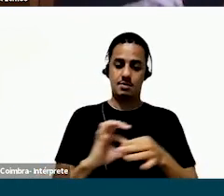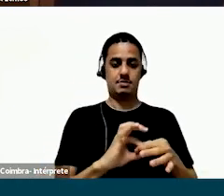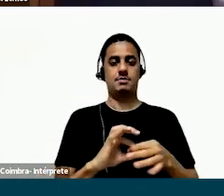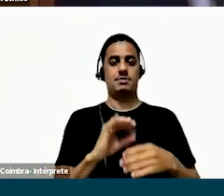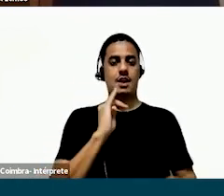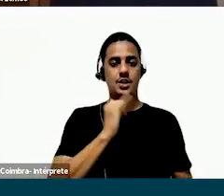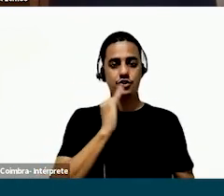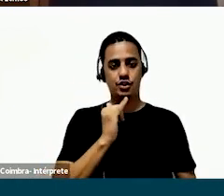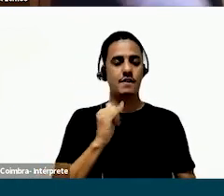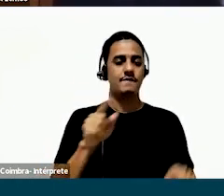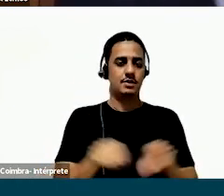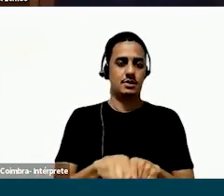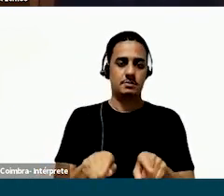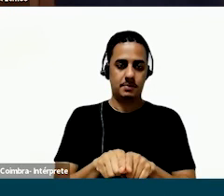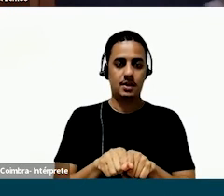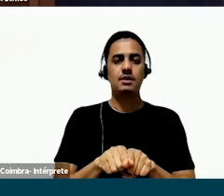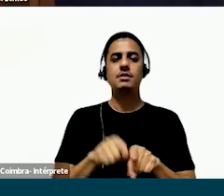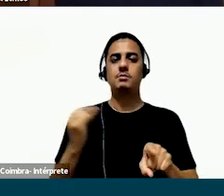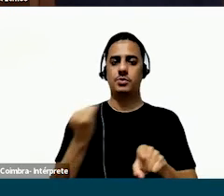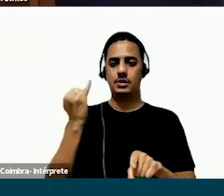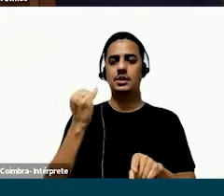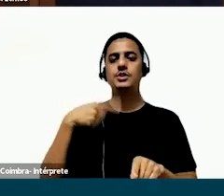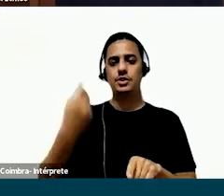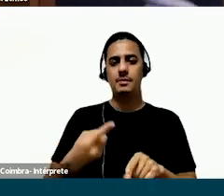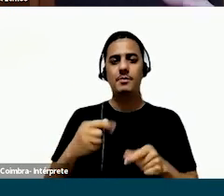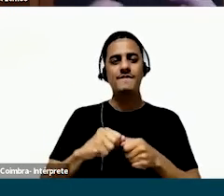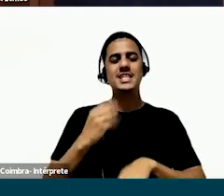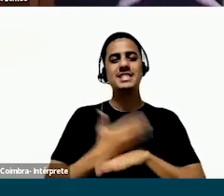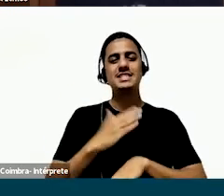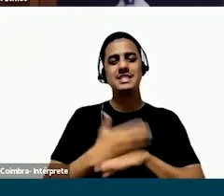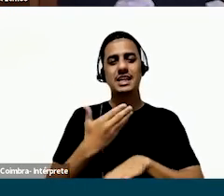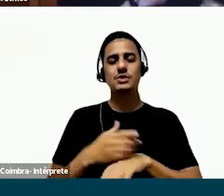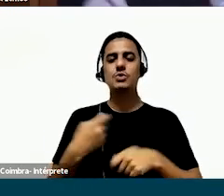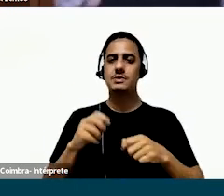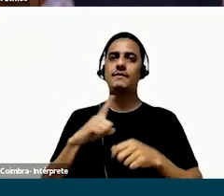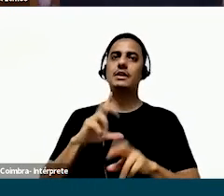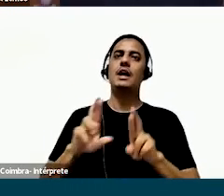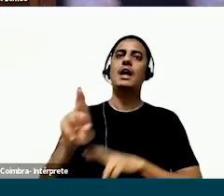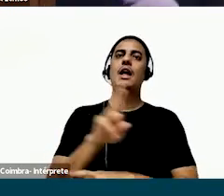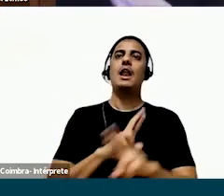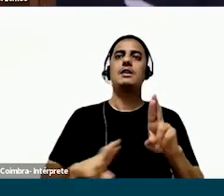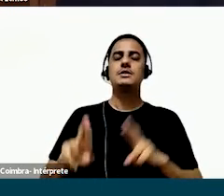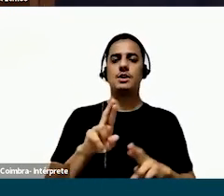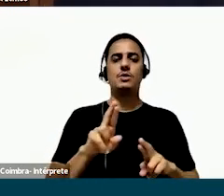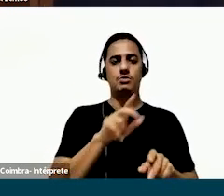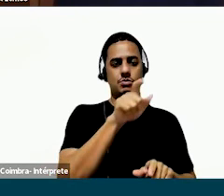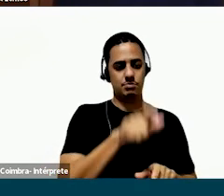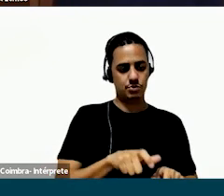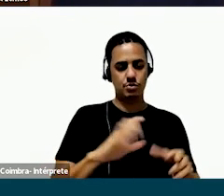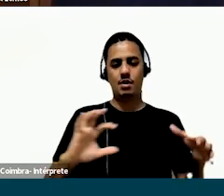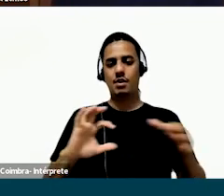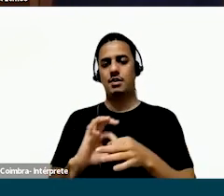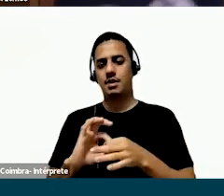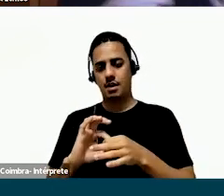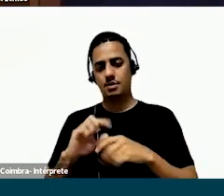entre personagens e narrativas. Foi importante para depois a gente partir para o momento do exercício em que precisava se relacionar de fato